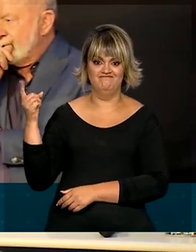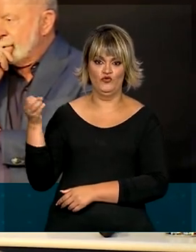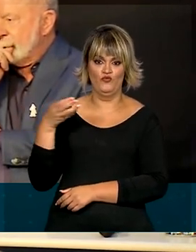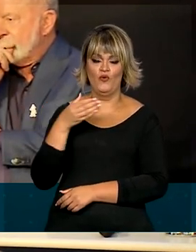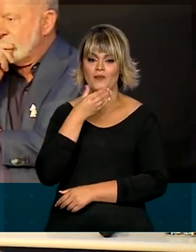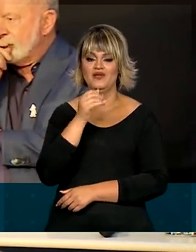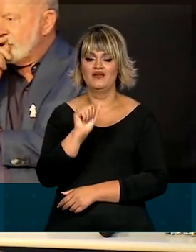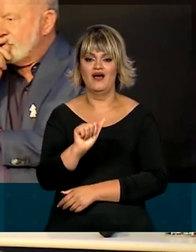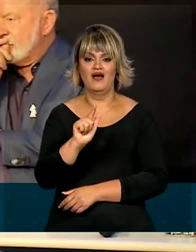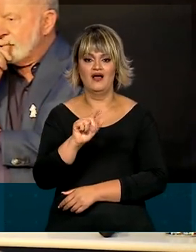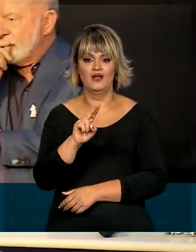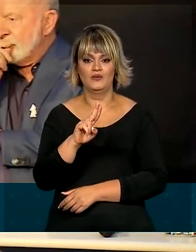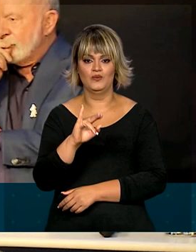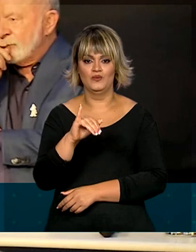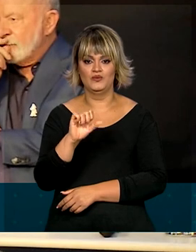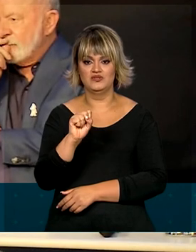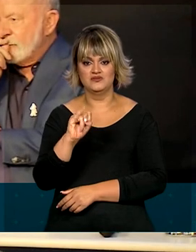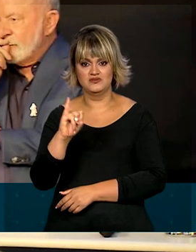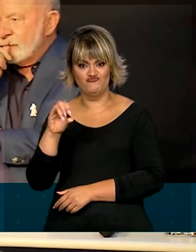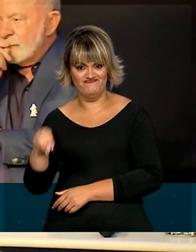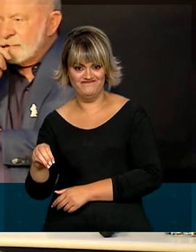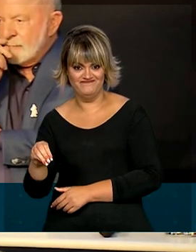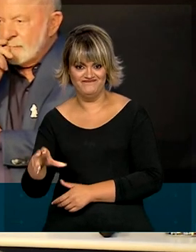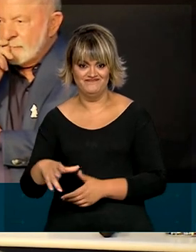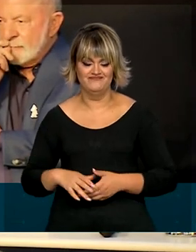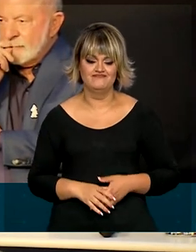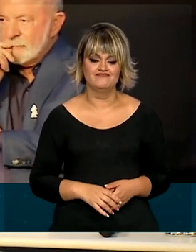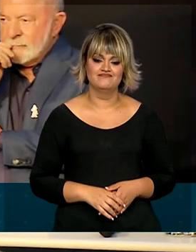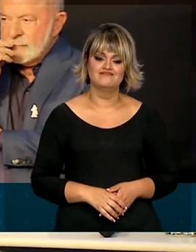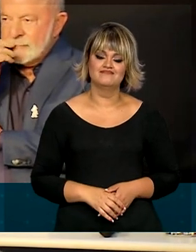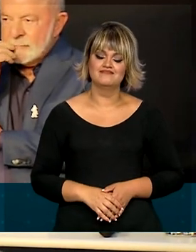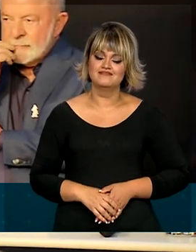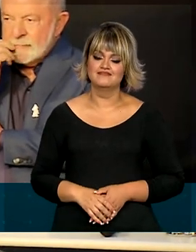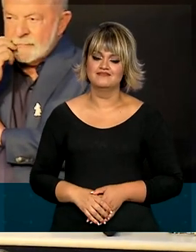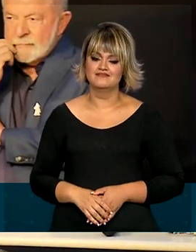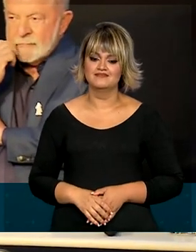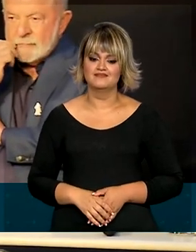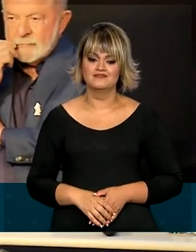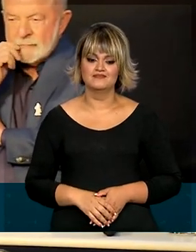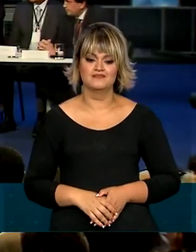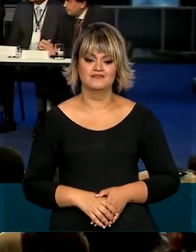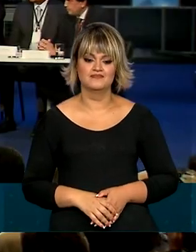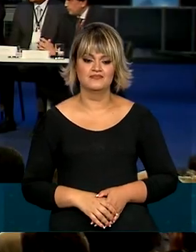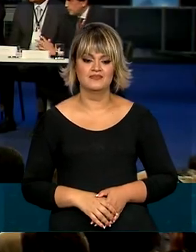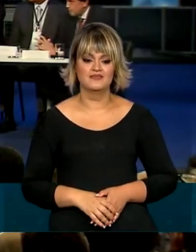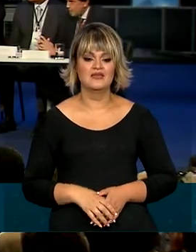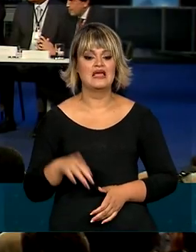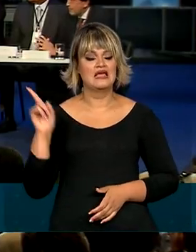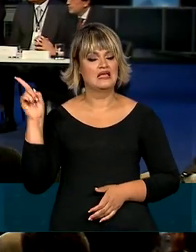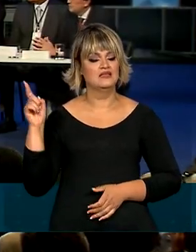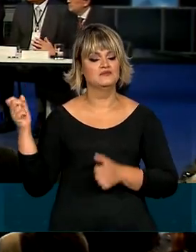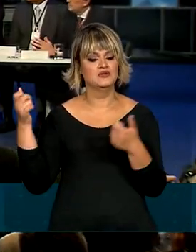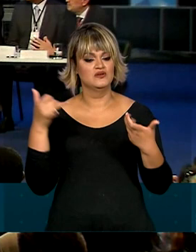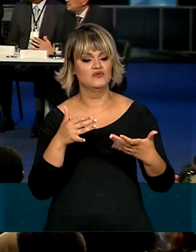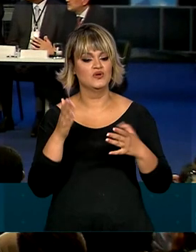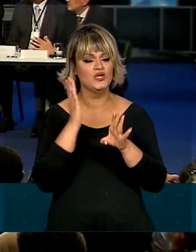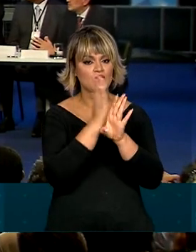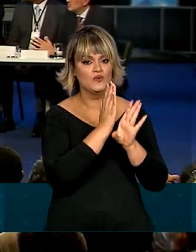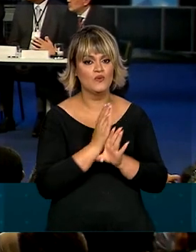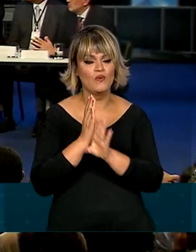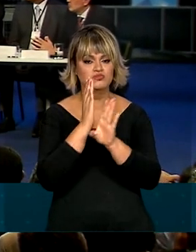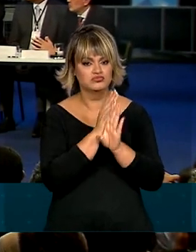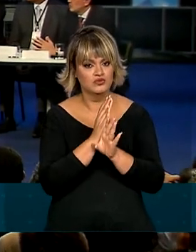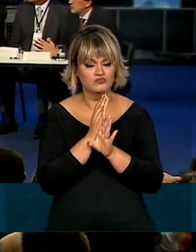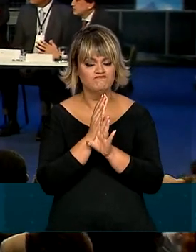do Banco Nacional de Desenvolvimento Econômico e Social, o BNDES. Ele reforçou que os diagnósticos